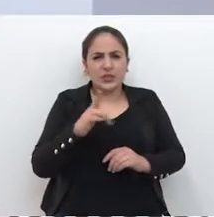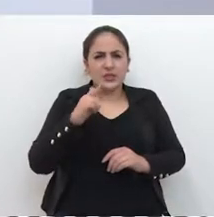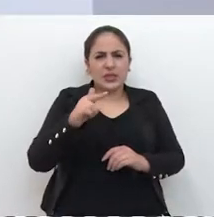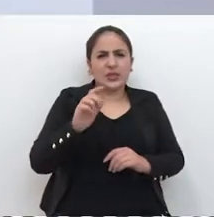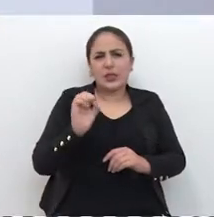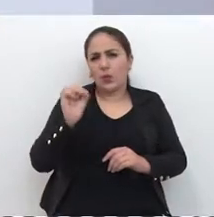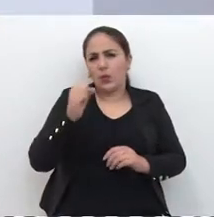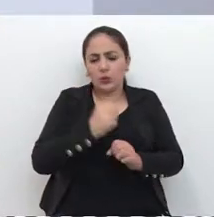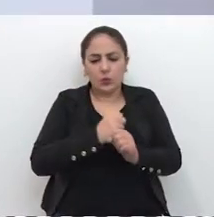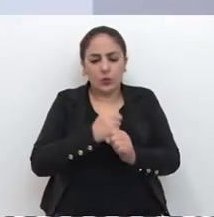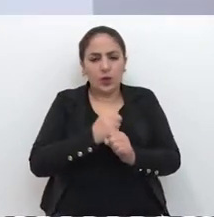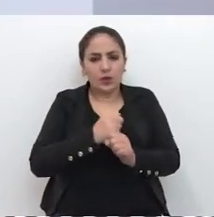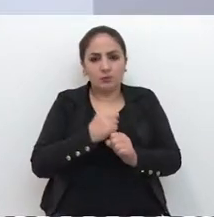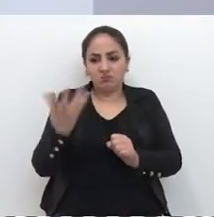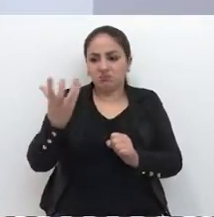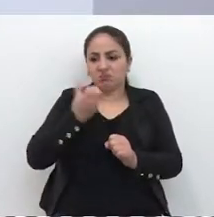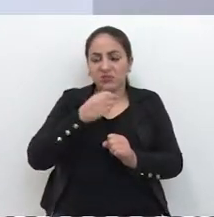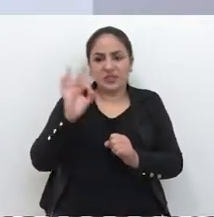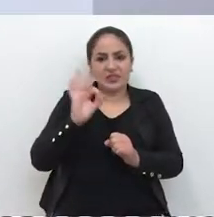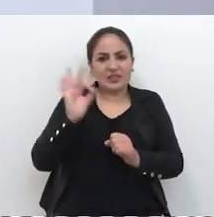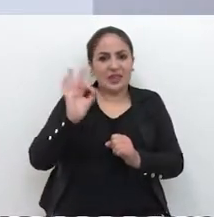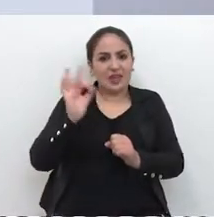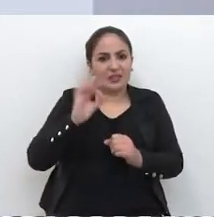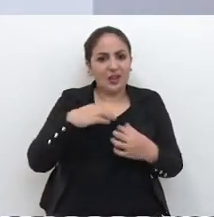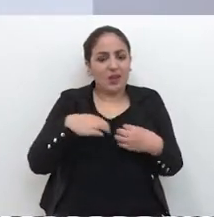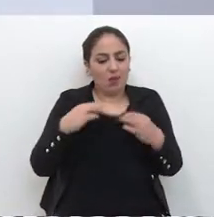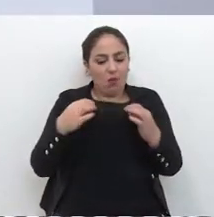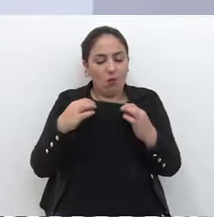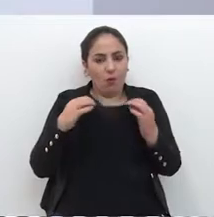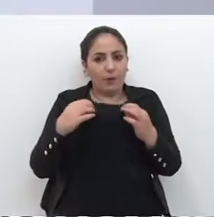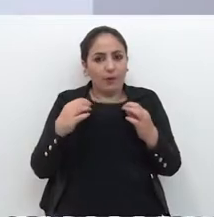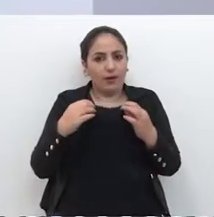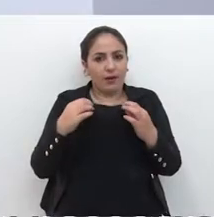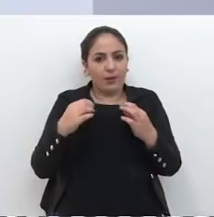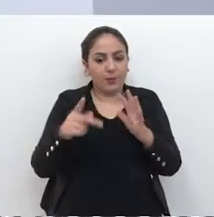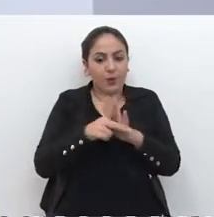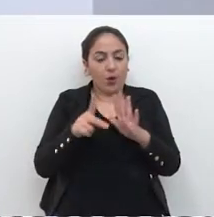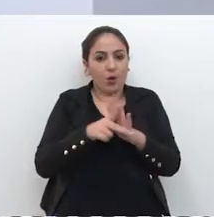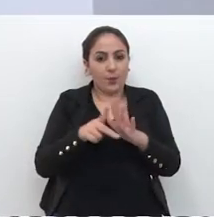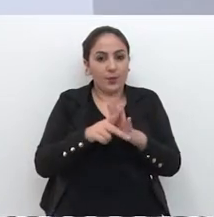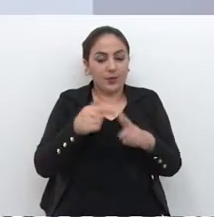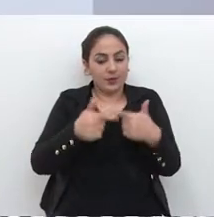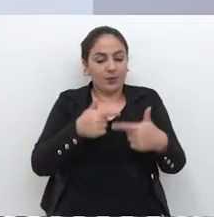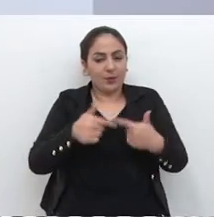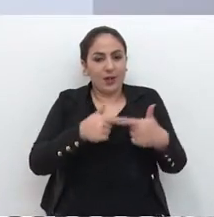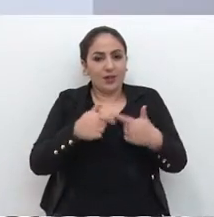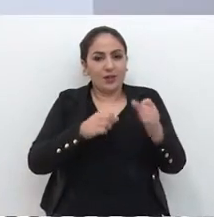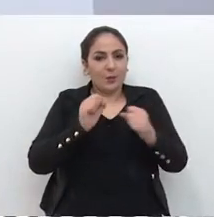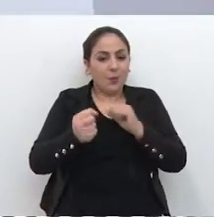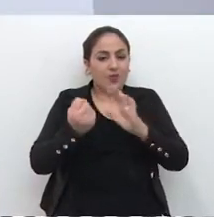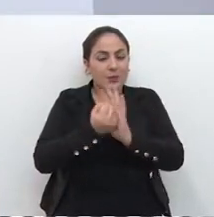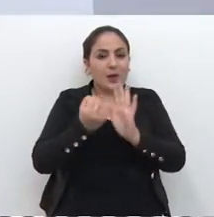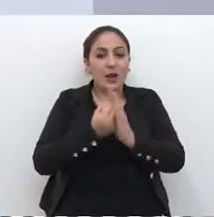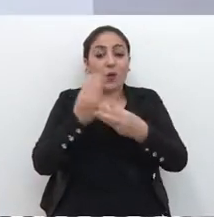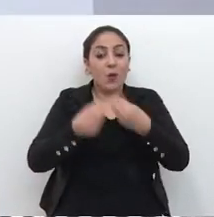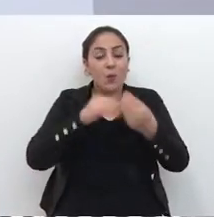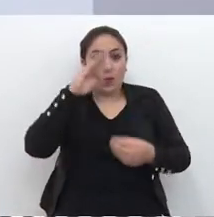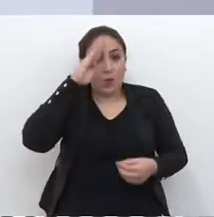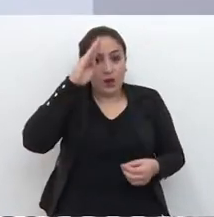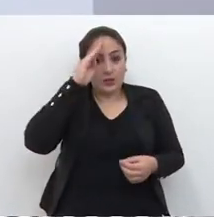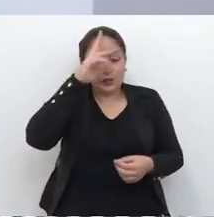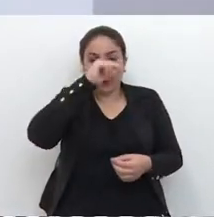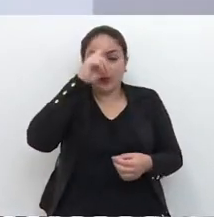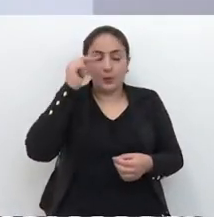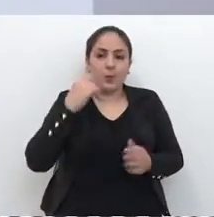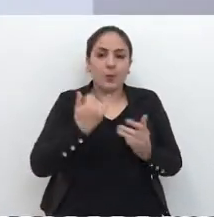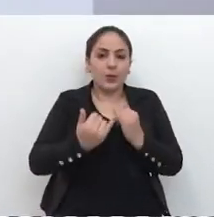sete, oito anos não recebem nenhuma peça de uniforme que possa identificá-los como guarda